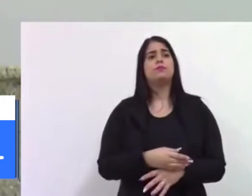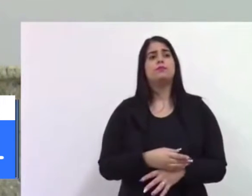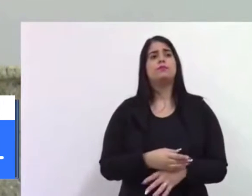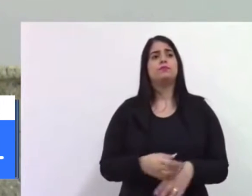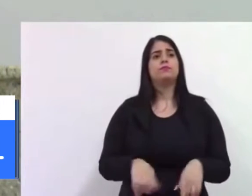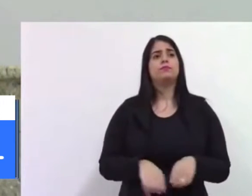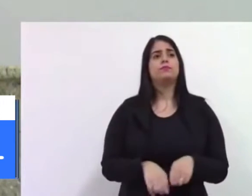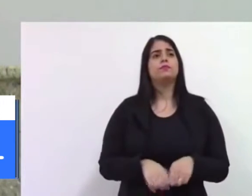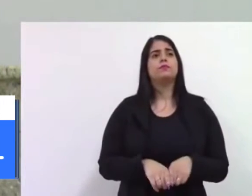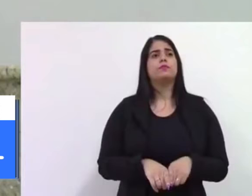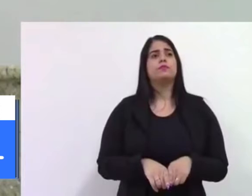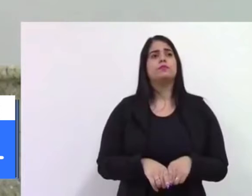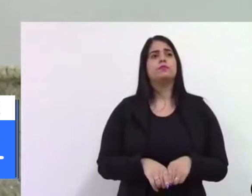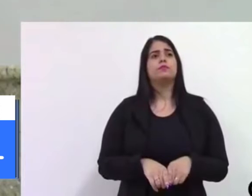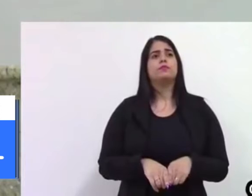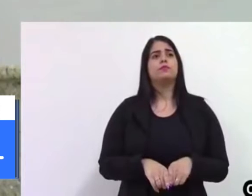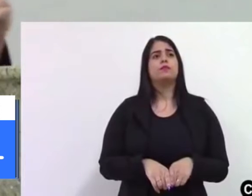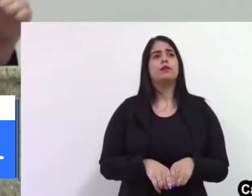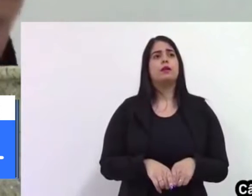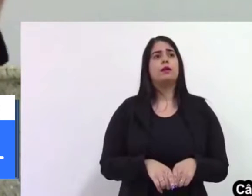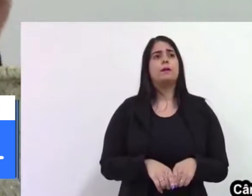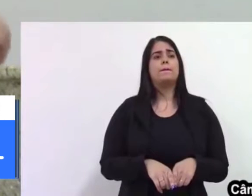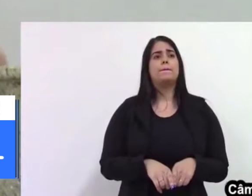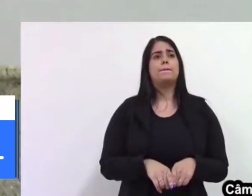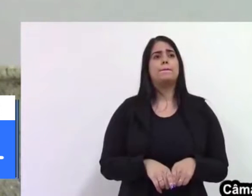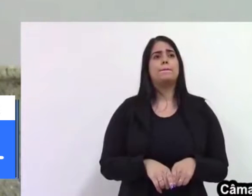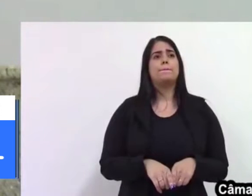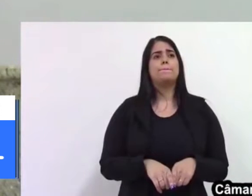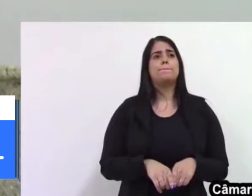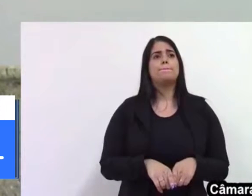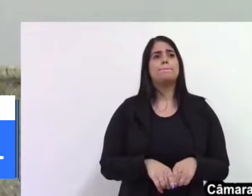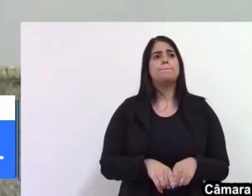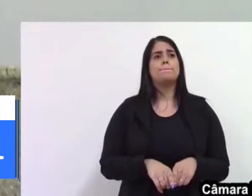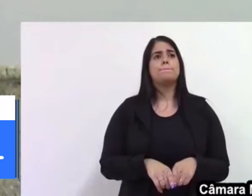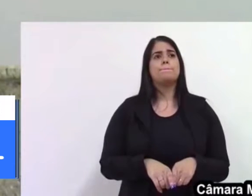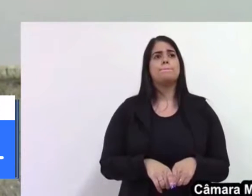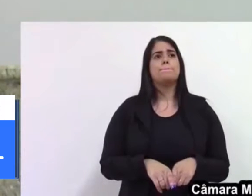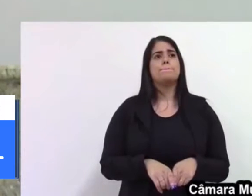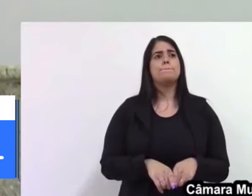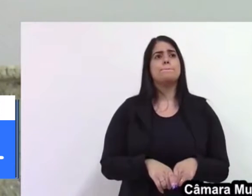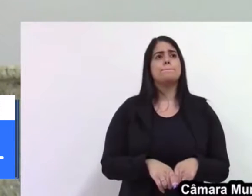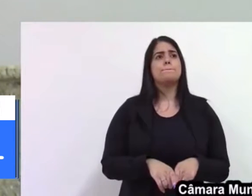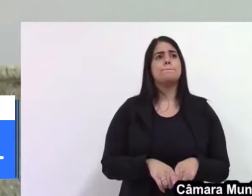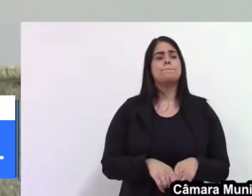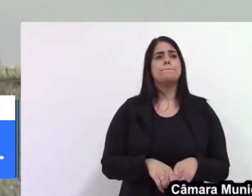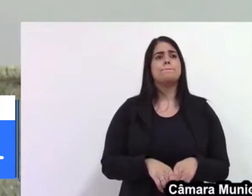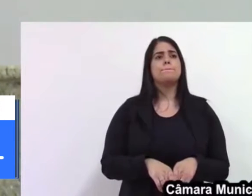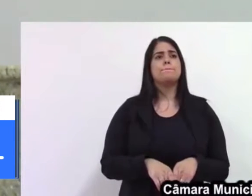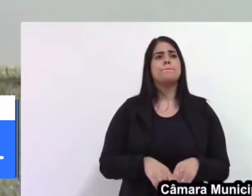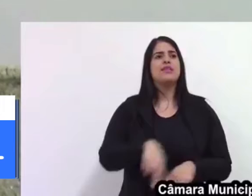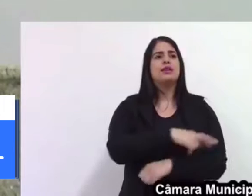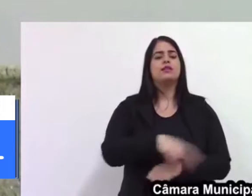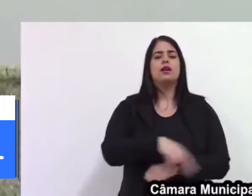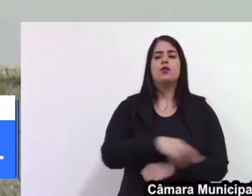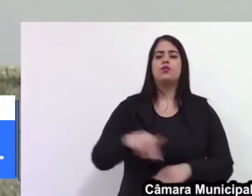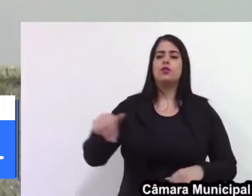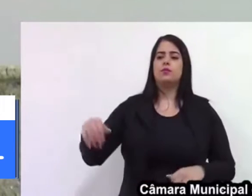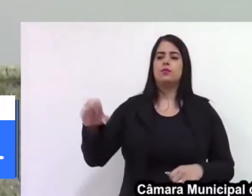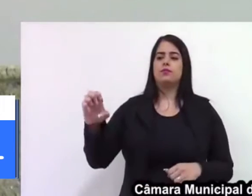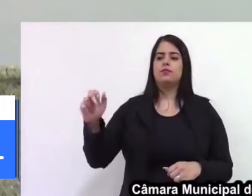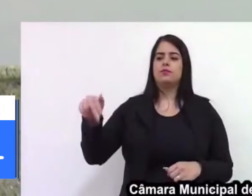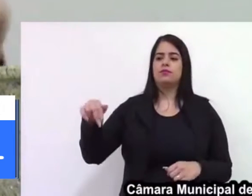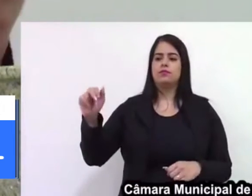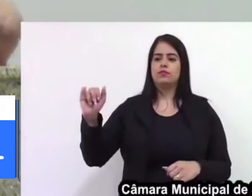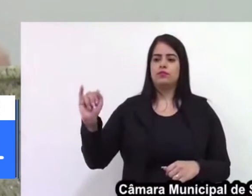a fechar alguns buracos de calçamento ali, no Menino Jesus de Praga ali, e vai ser estendida